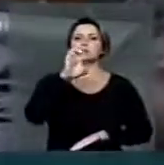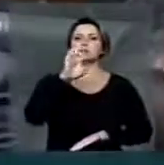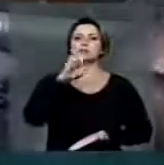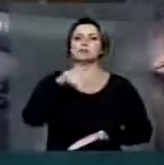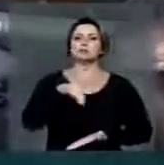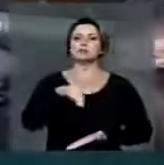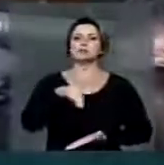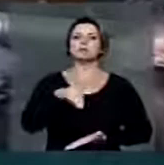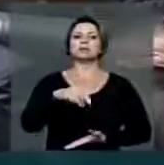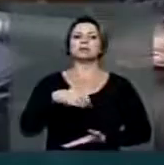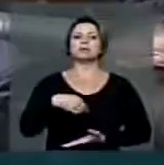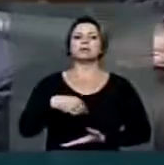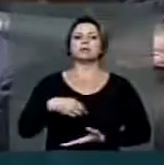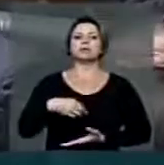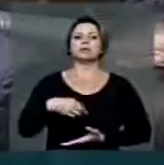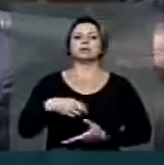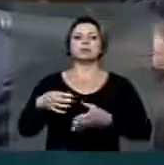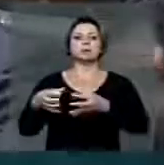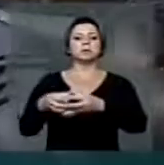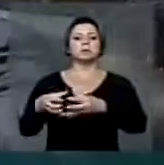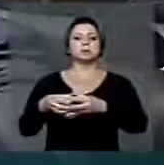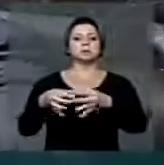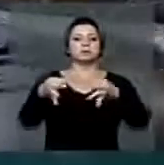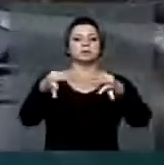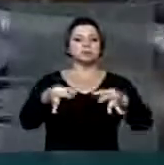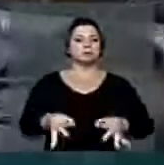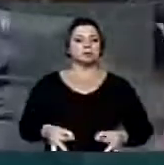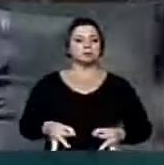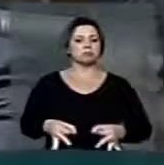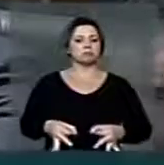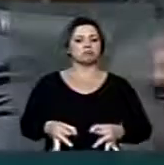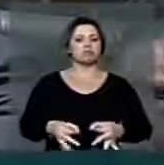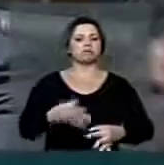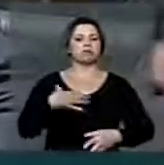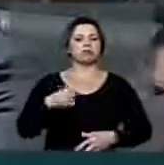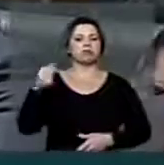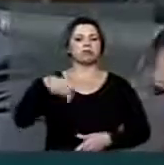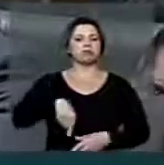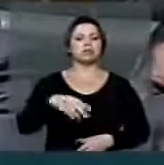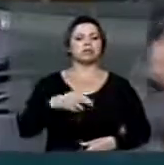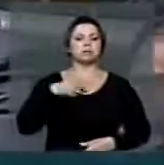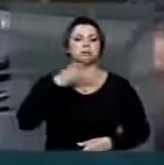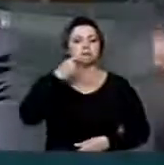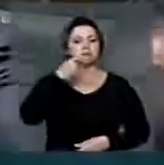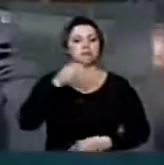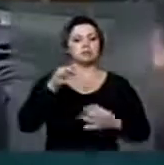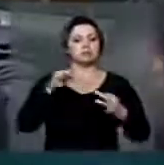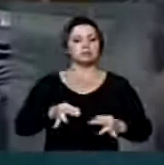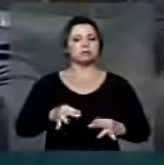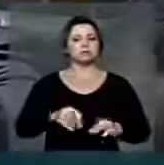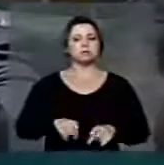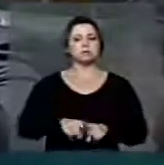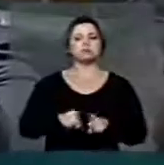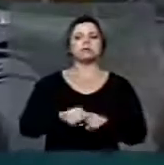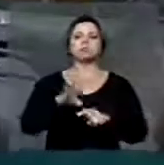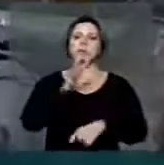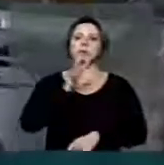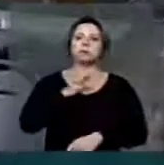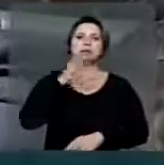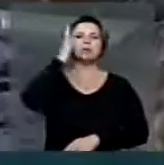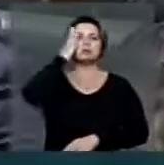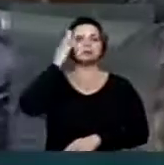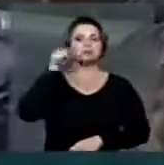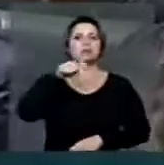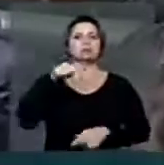partido justo e eu venho fazer justiça também a vossa excelência. Nós reconhecemos o que